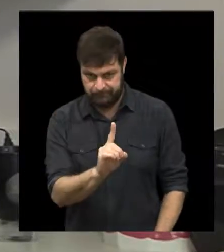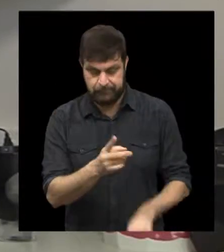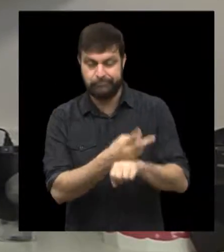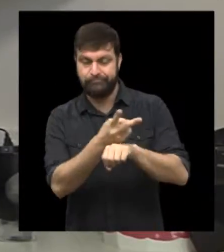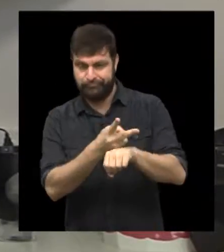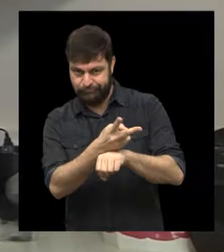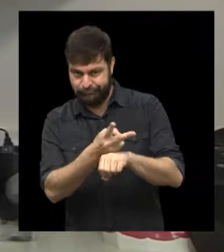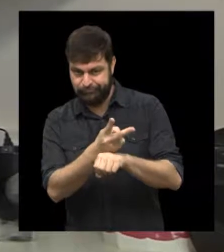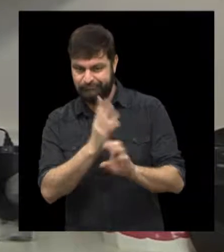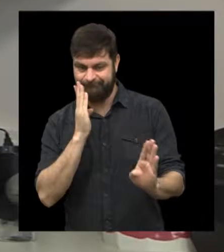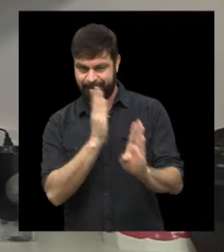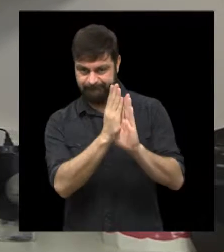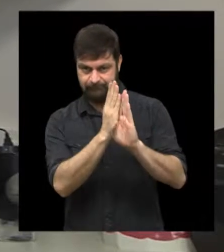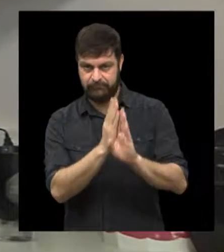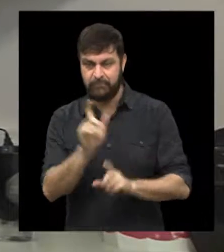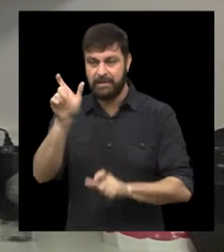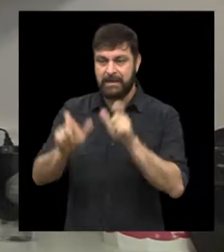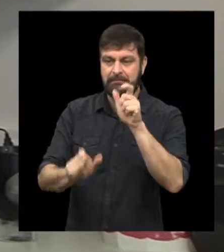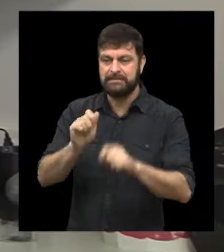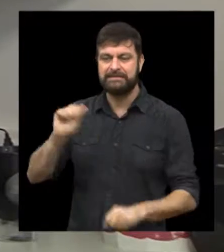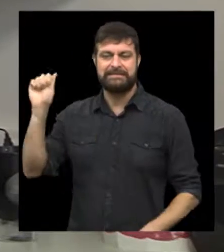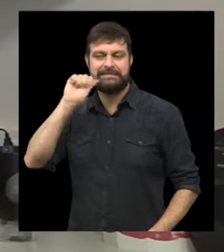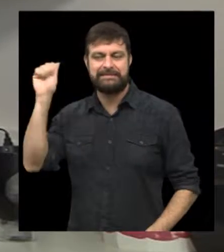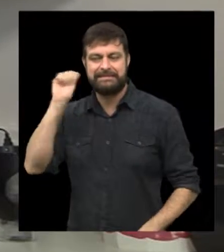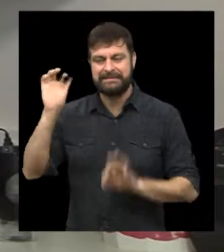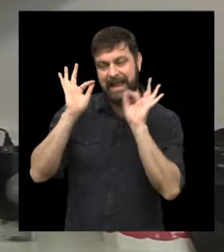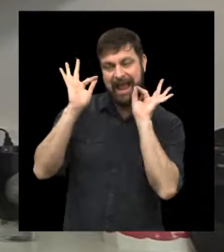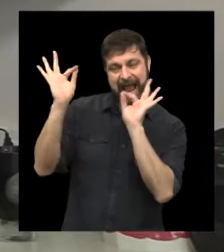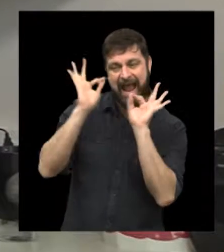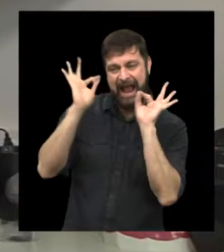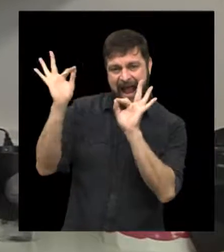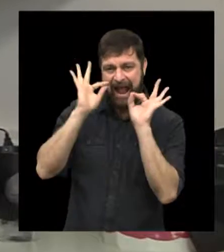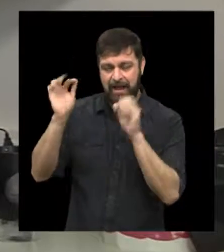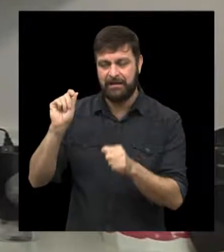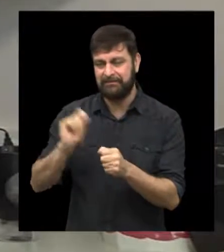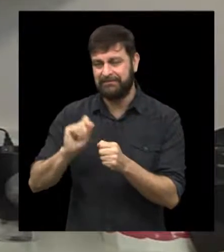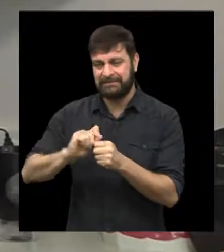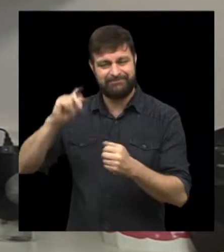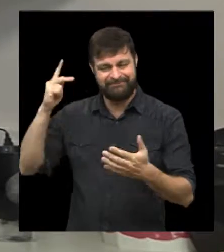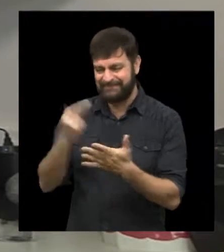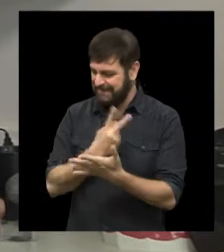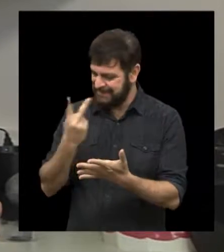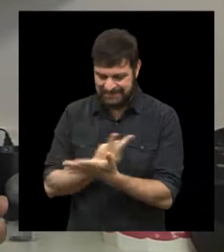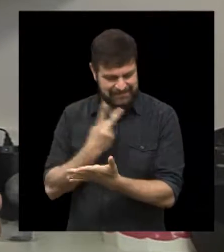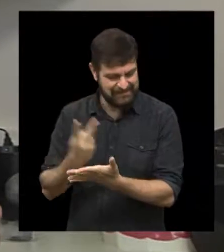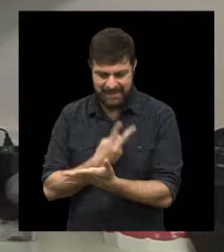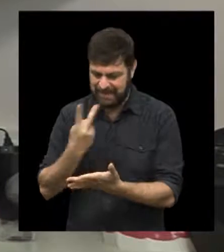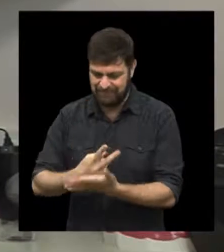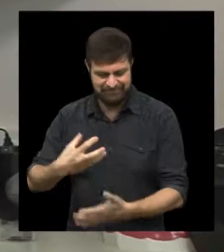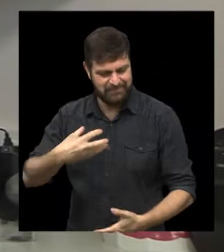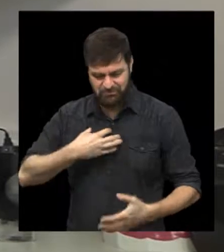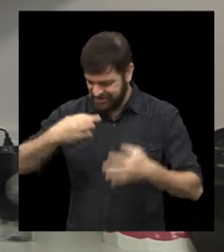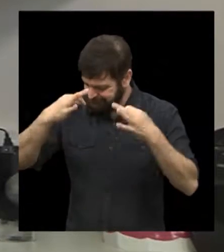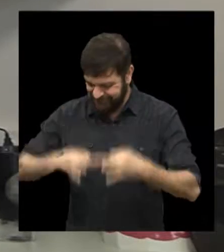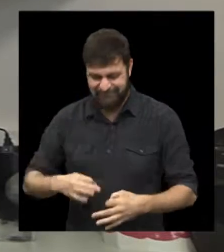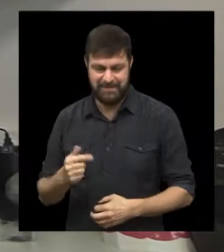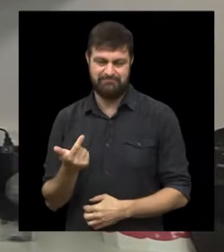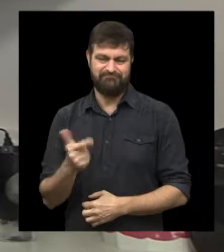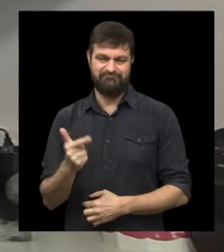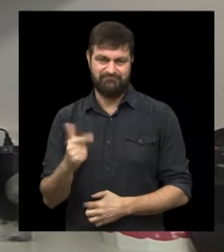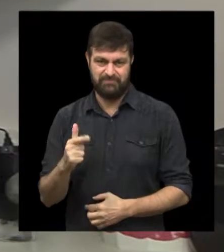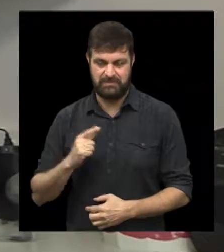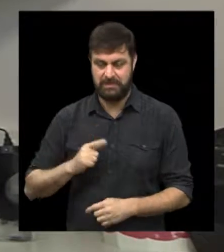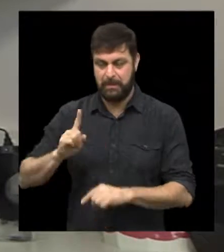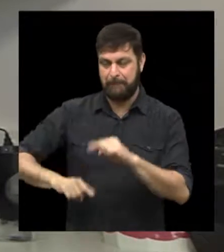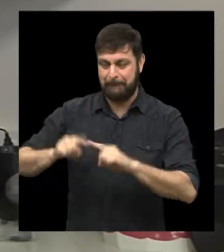tem que procurar um dentista. As pessoas, na verdade, têm boa vontade de escovar os dentes e usar o fio dental, mas eles utilizam da maneira errada e, muitas vezes,